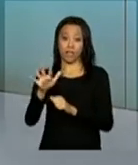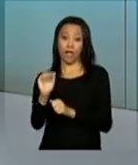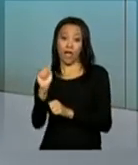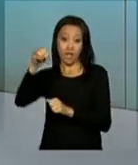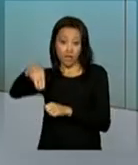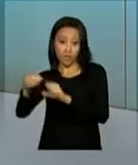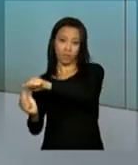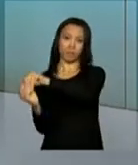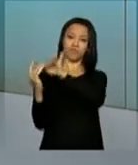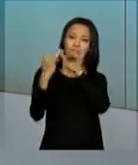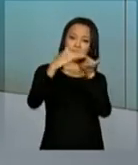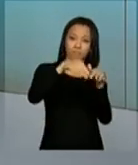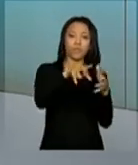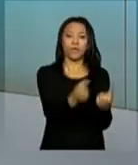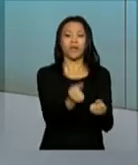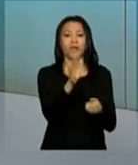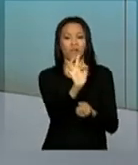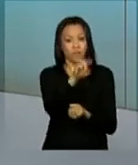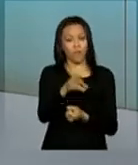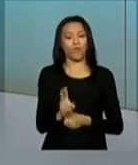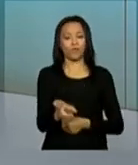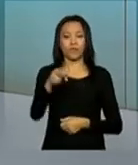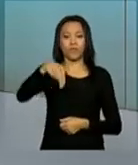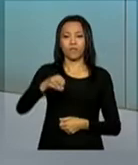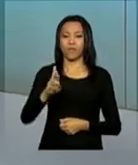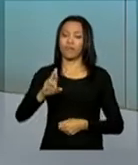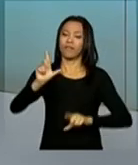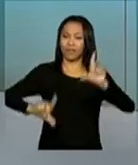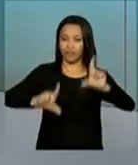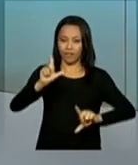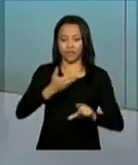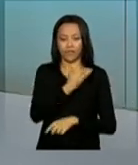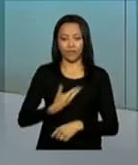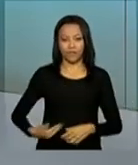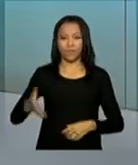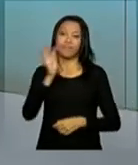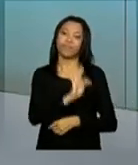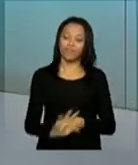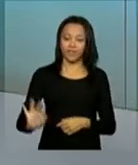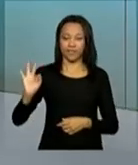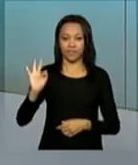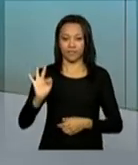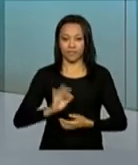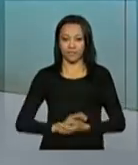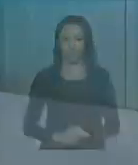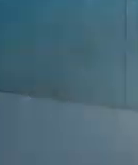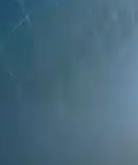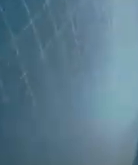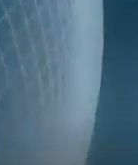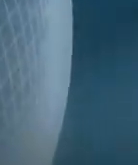rádios AM para a faixa FM. Continue com a gente aqui na NBR, a TV do Governo Federal.